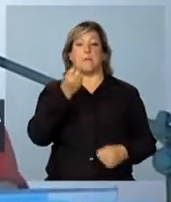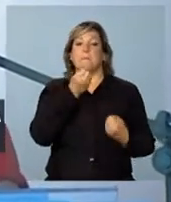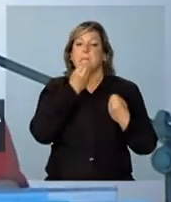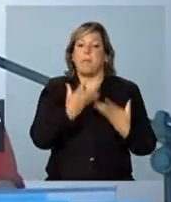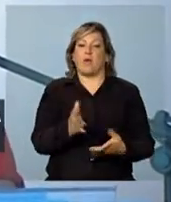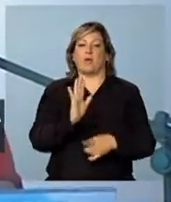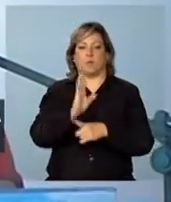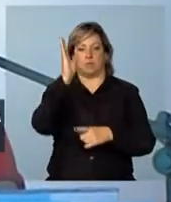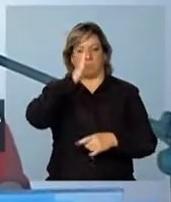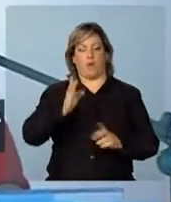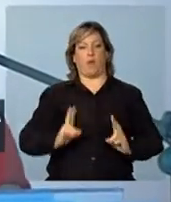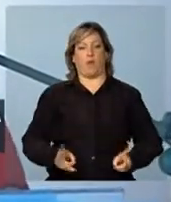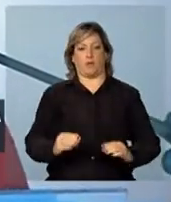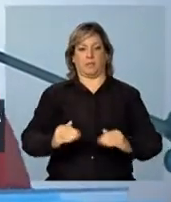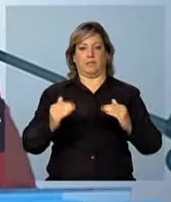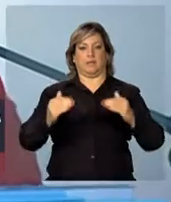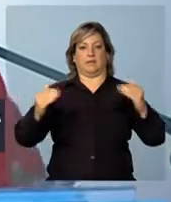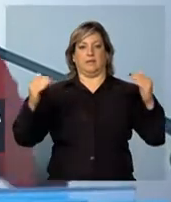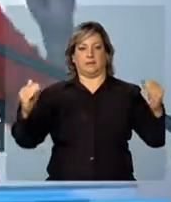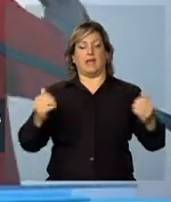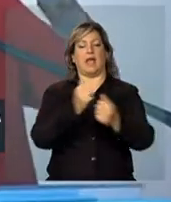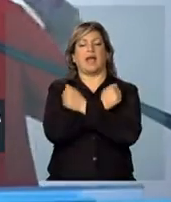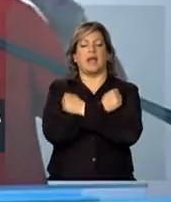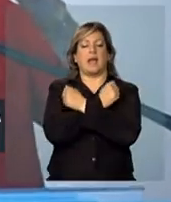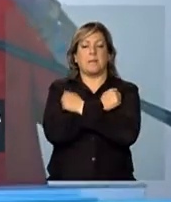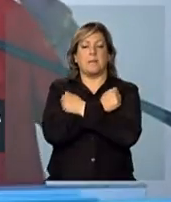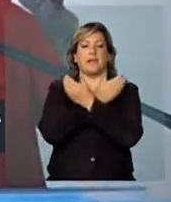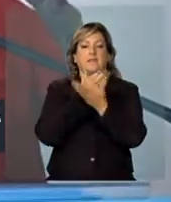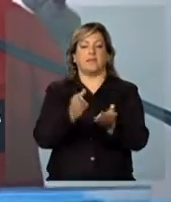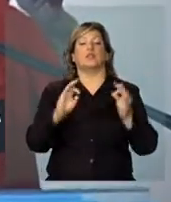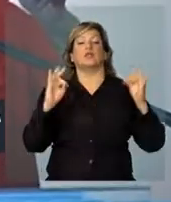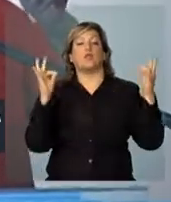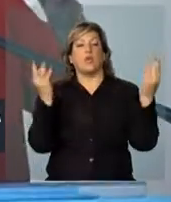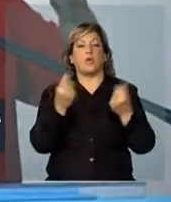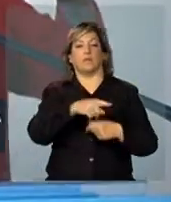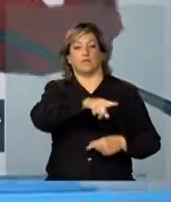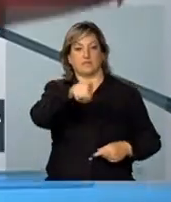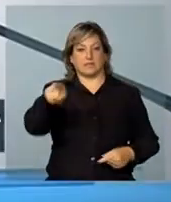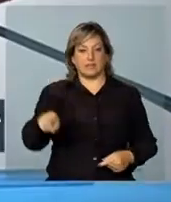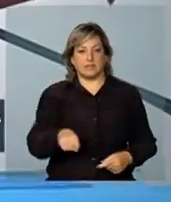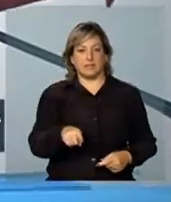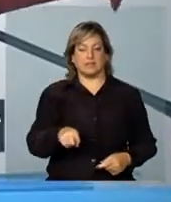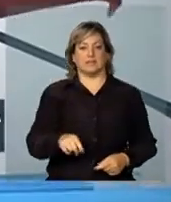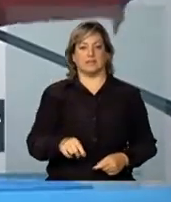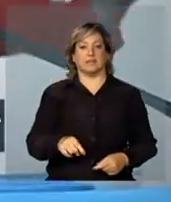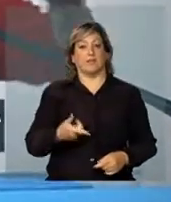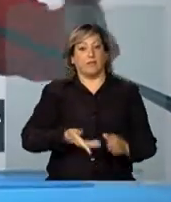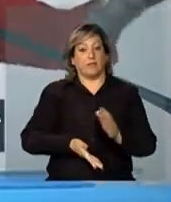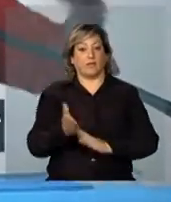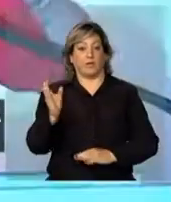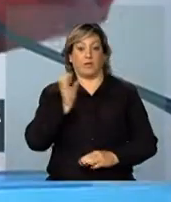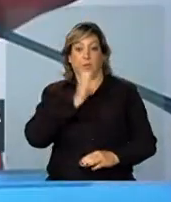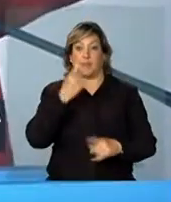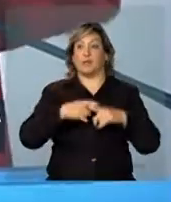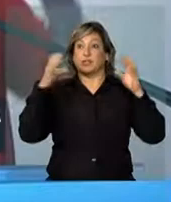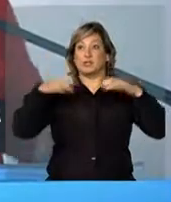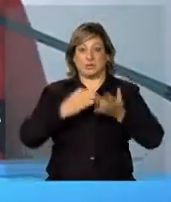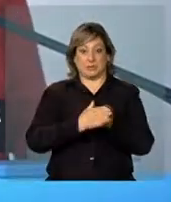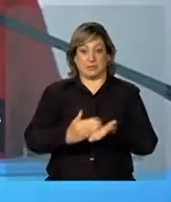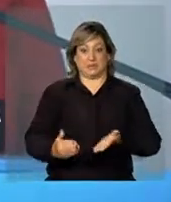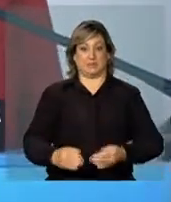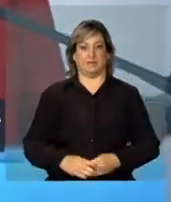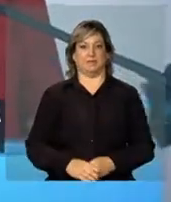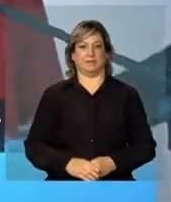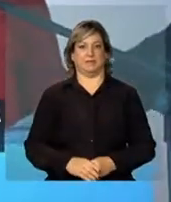boa para o Brasil continuar crescendo. Um abraço a todos vocês e vamos, Calreia, que está chovendo.